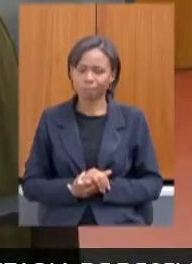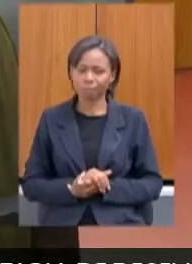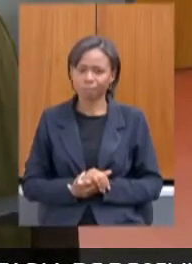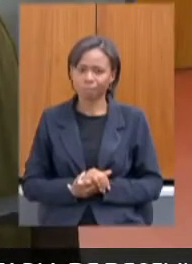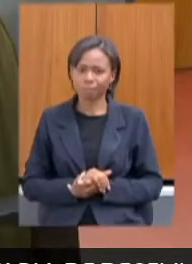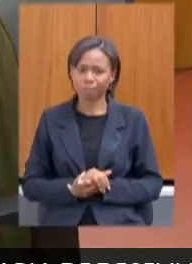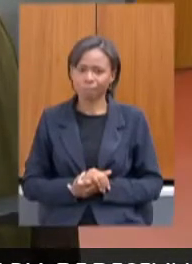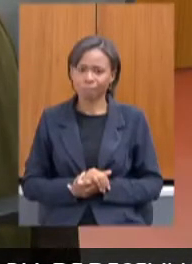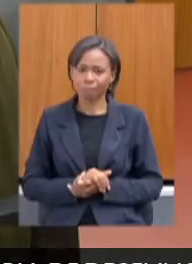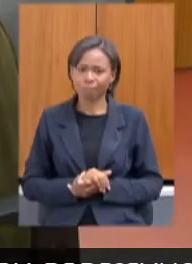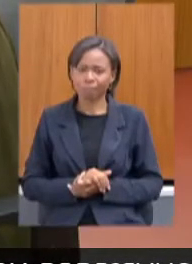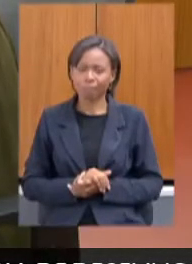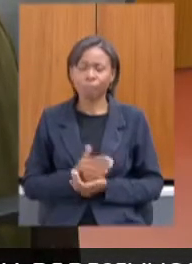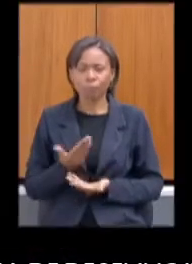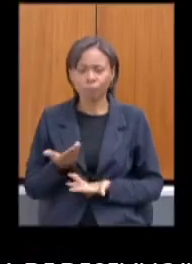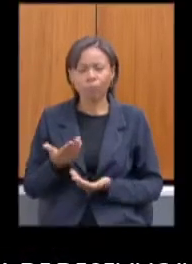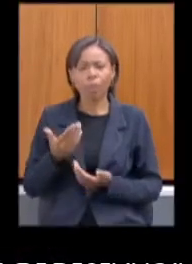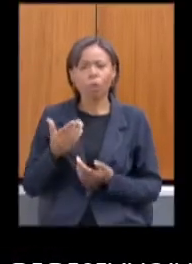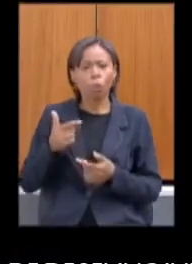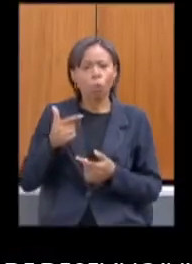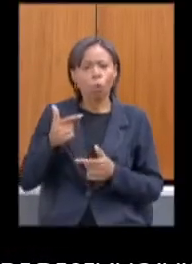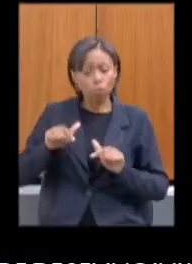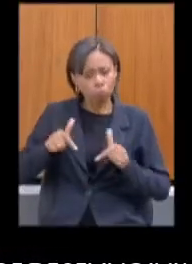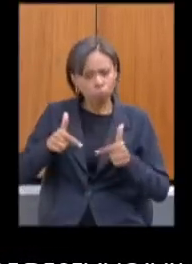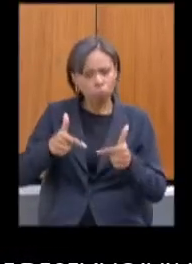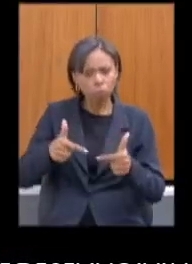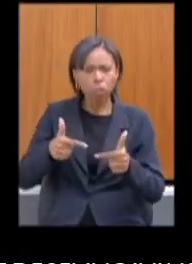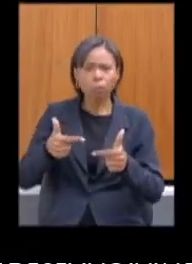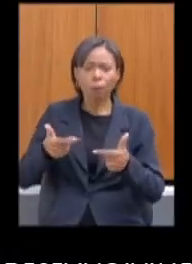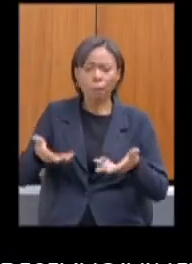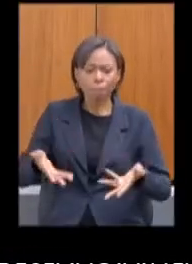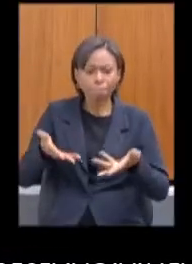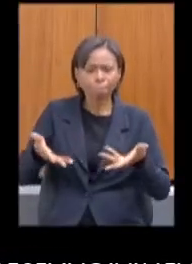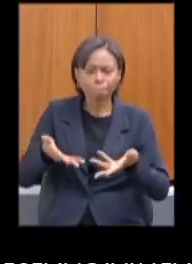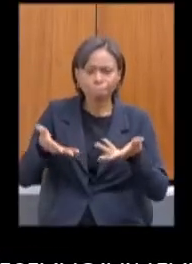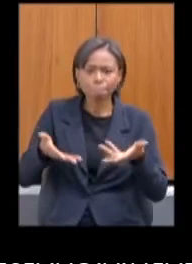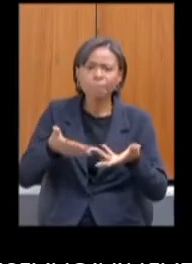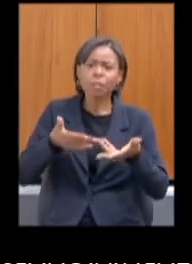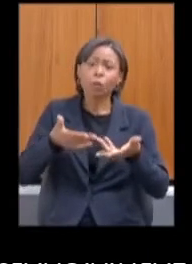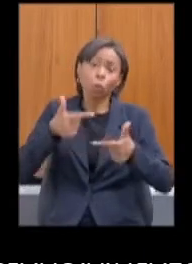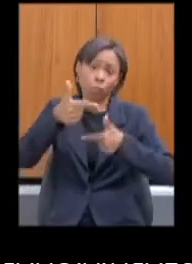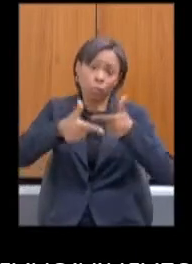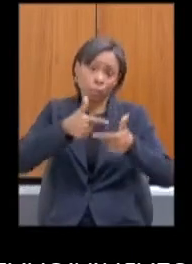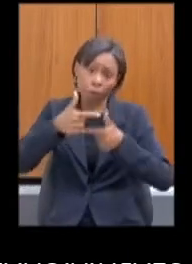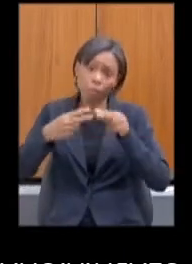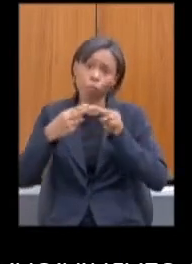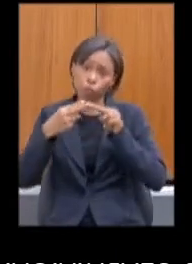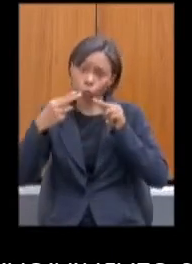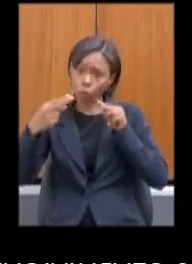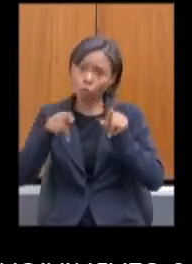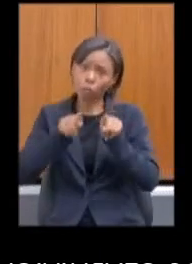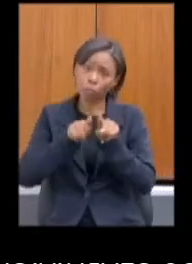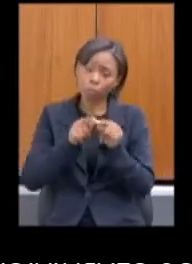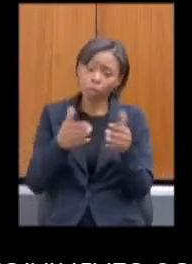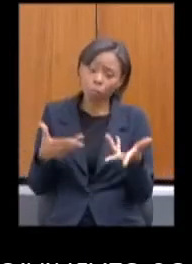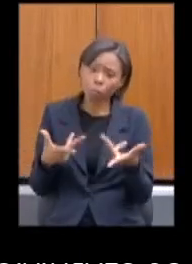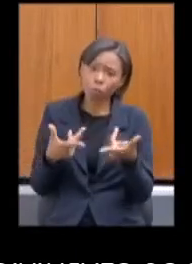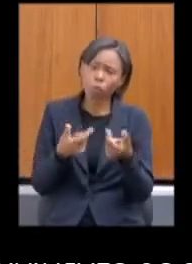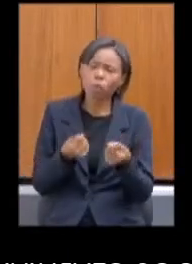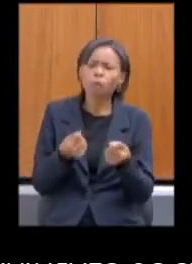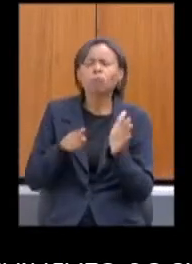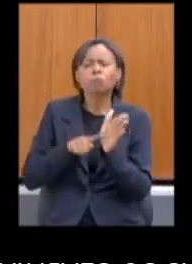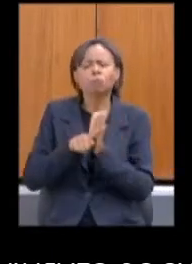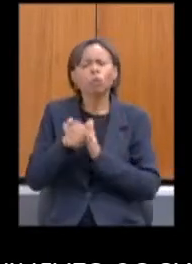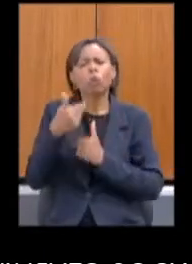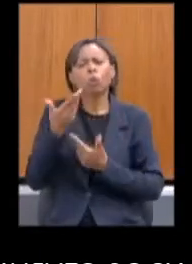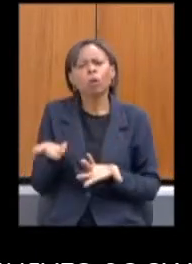para impulsionar o trabalho virtual e a qualificação, quais medidas estão previstas no planejamento do